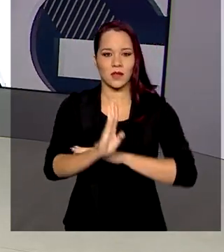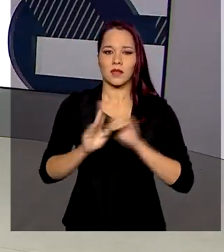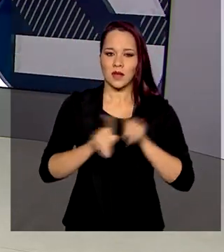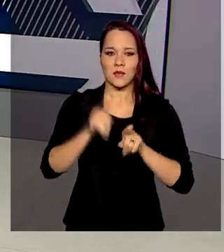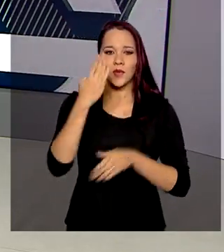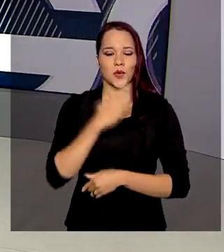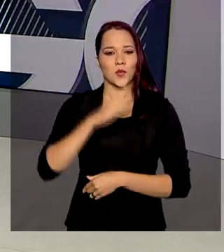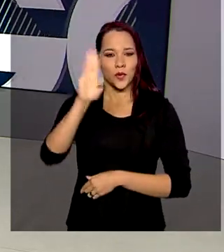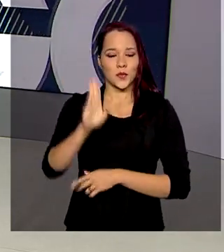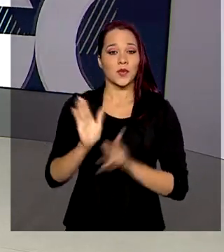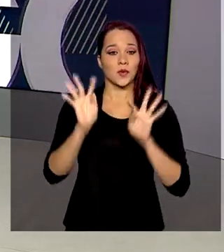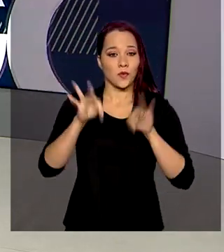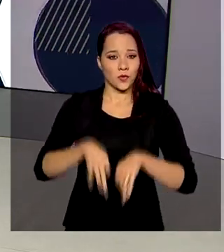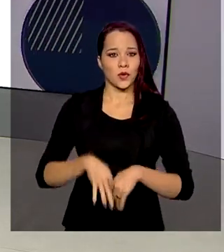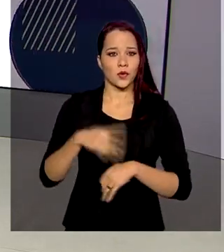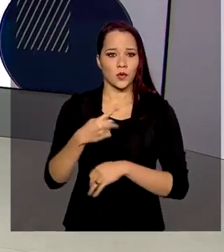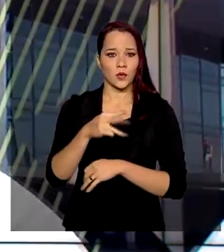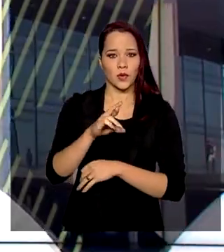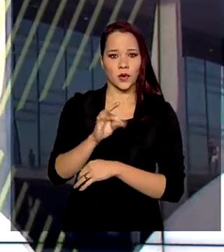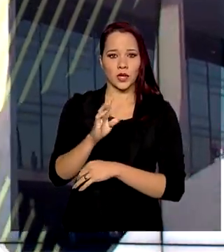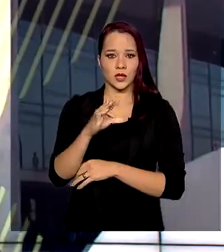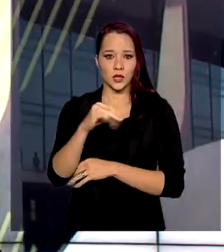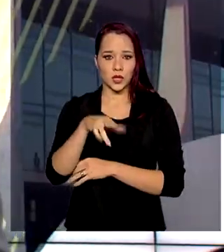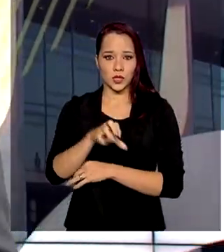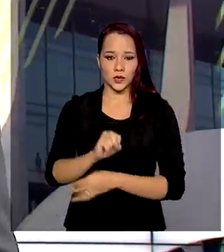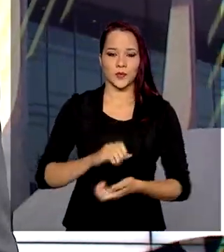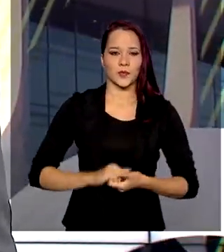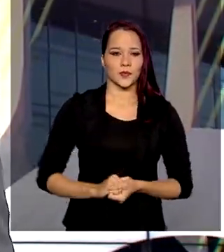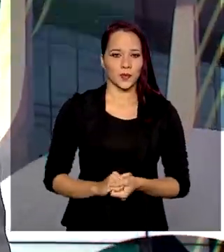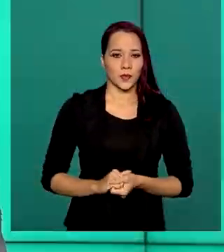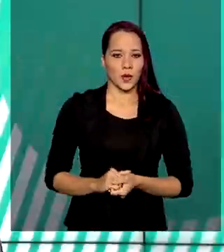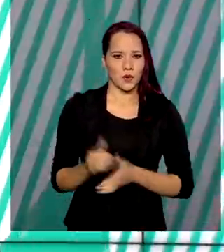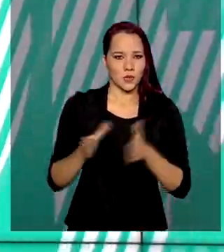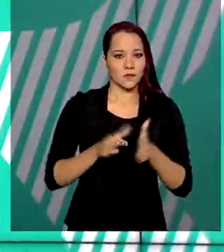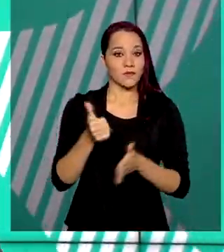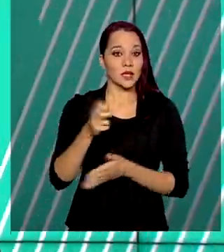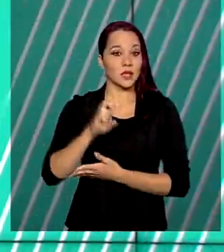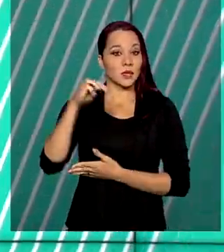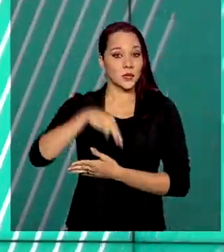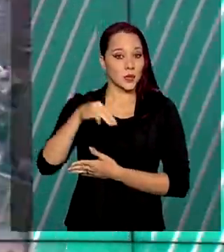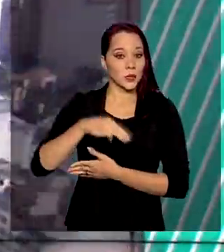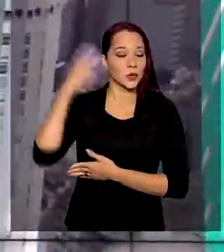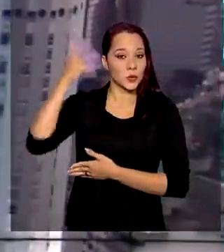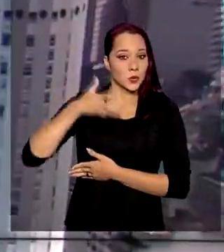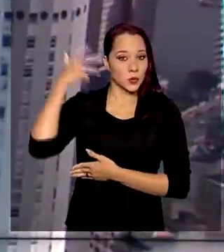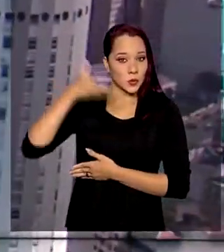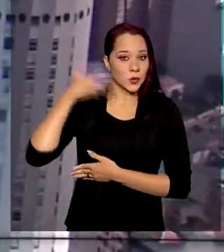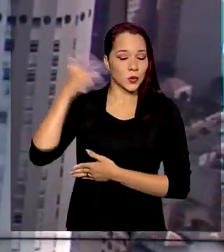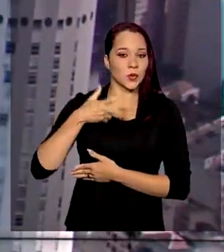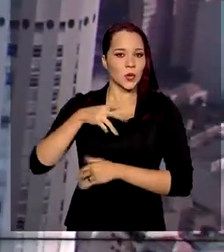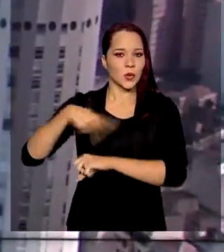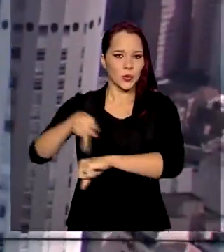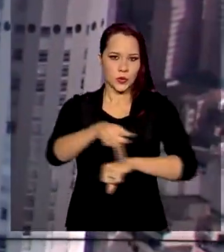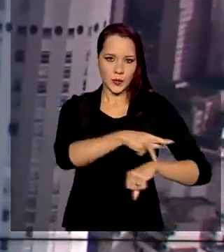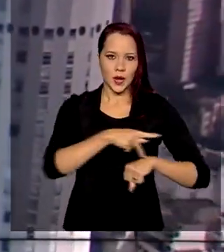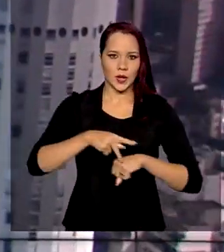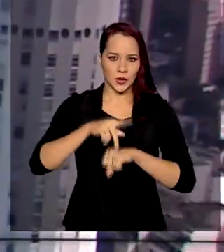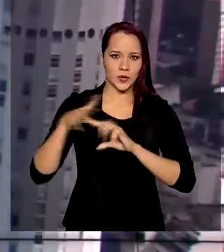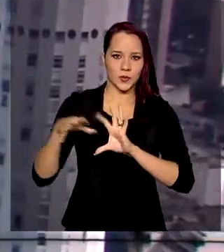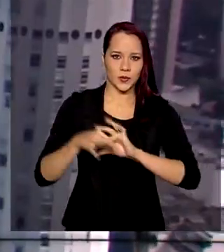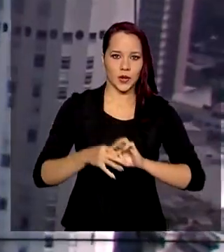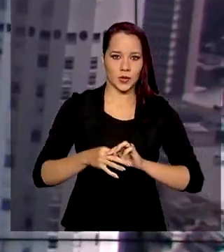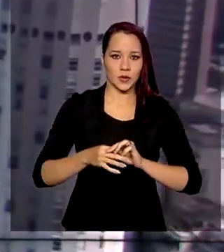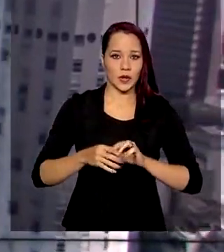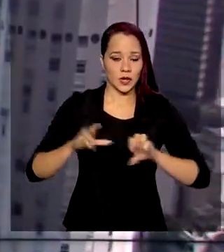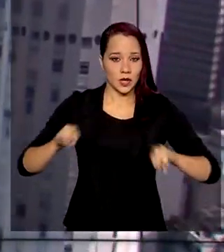compromisso com o fim do protecionismo. Em quase 15 minutos de discurso aos países membros das Nações Unidas, o presidente